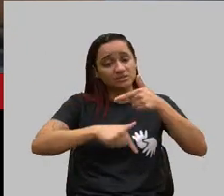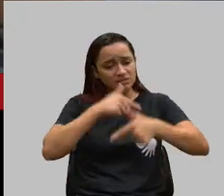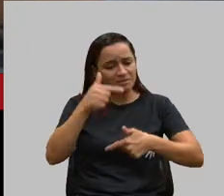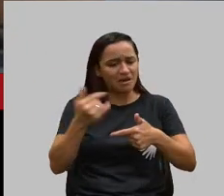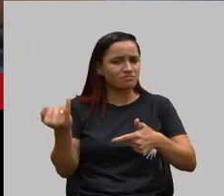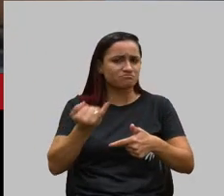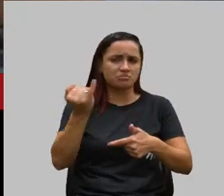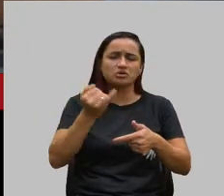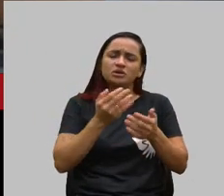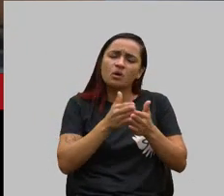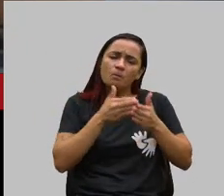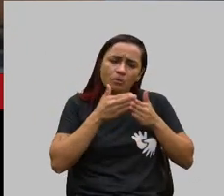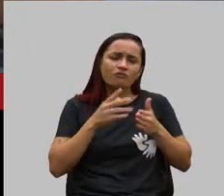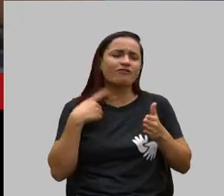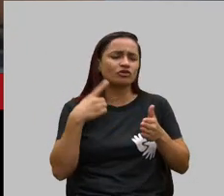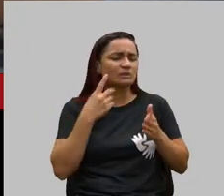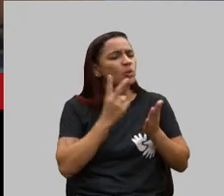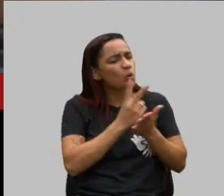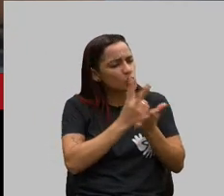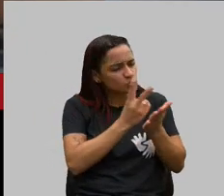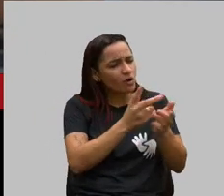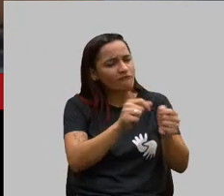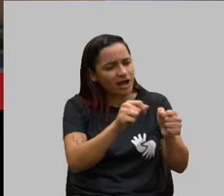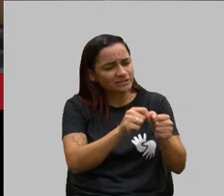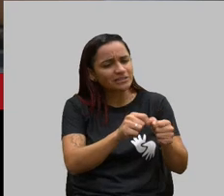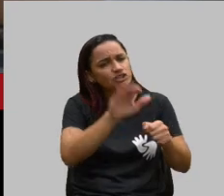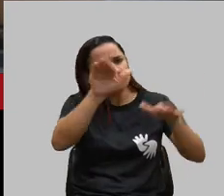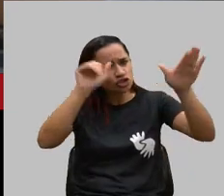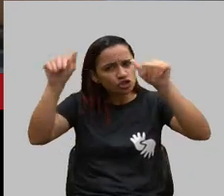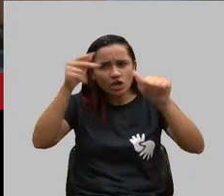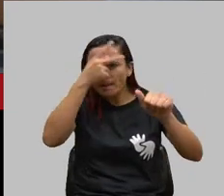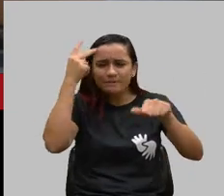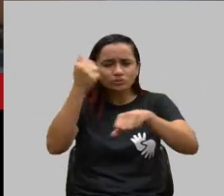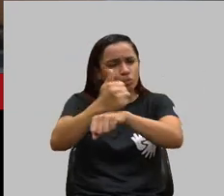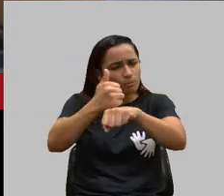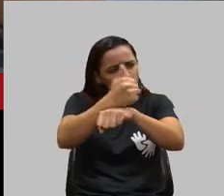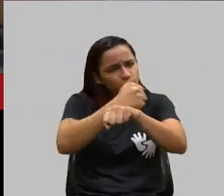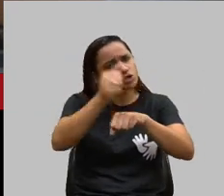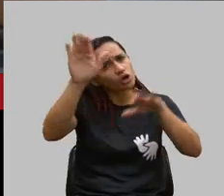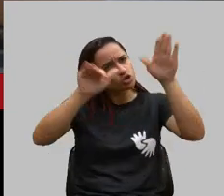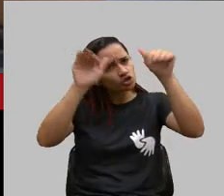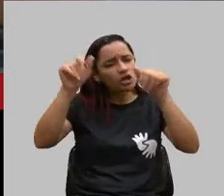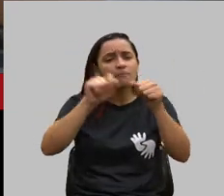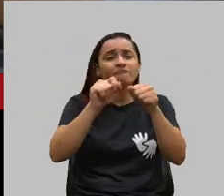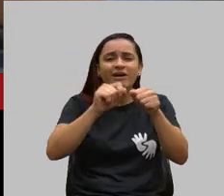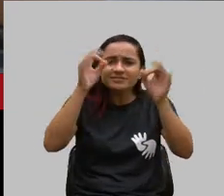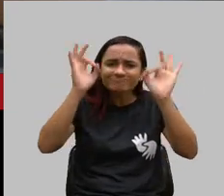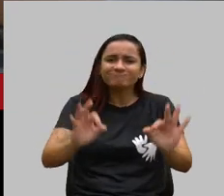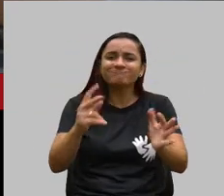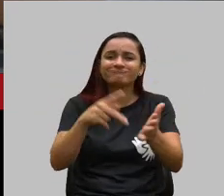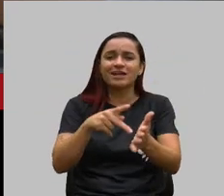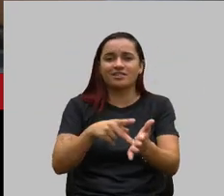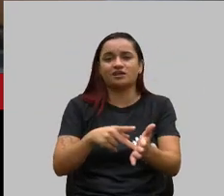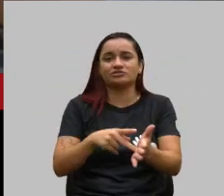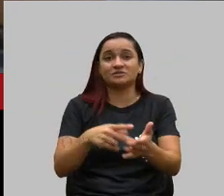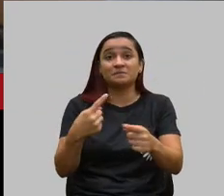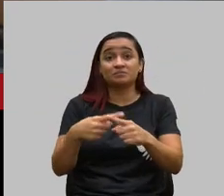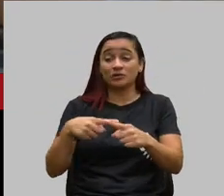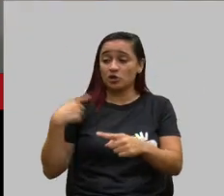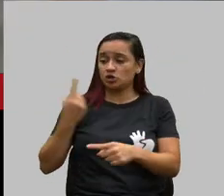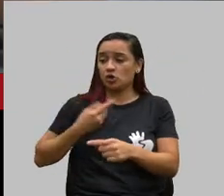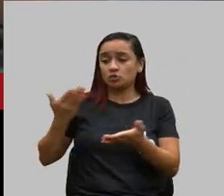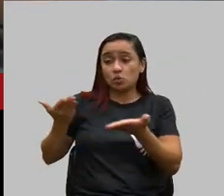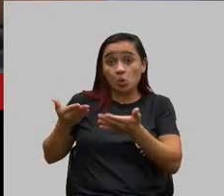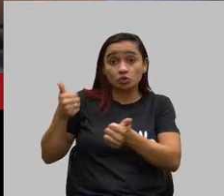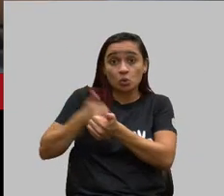fazendo, chamando os especialistas, sim, pessoas que realmente fazem de verdade. Porque nós estamos lutando aqui hoje,